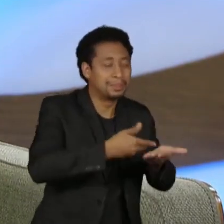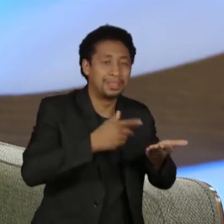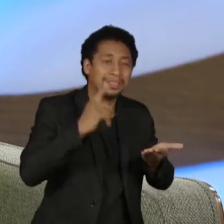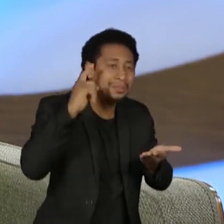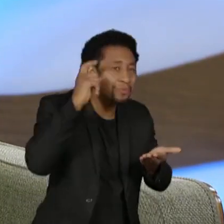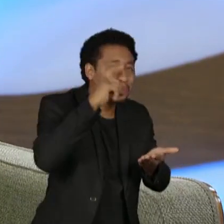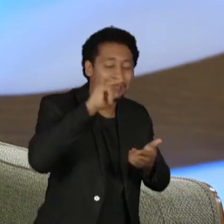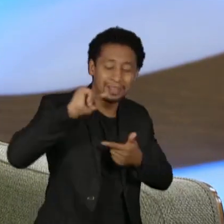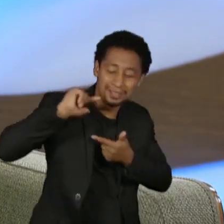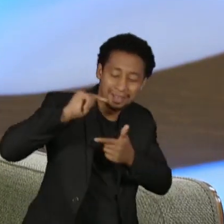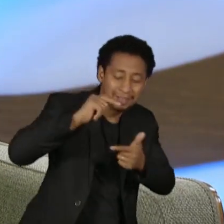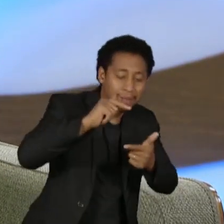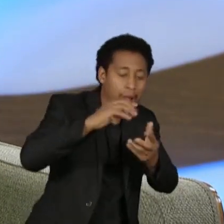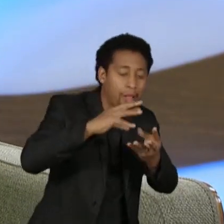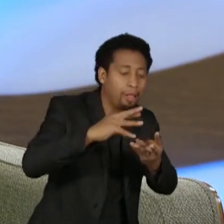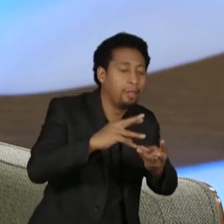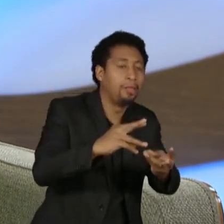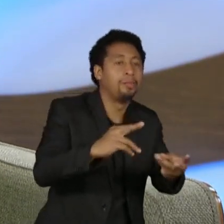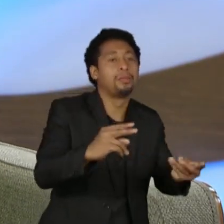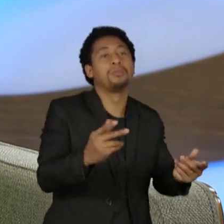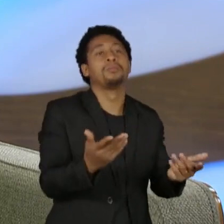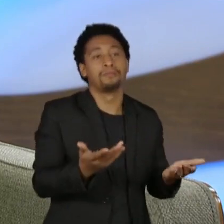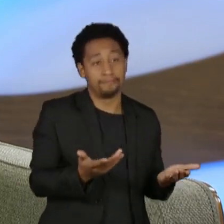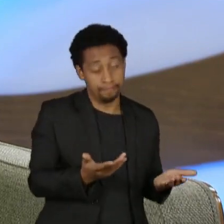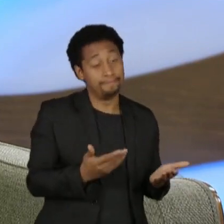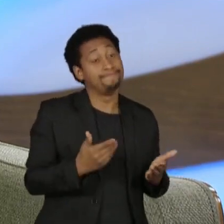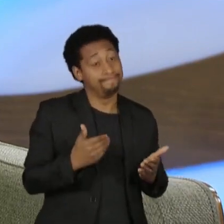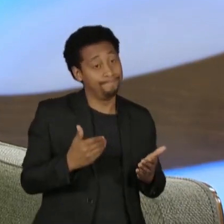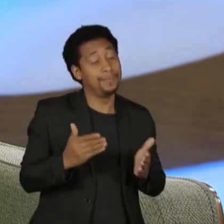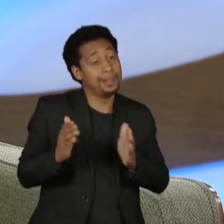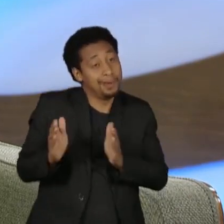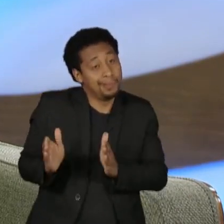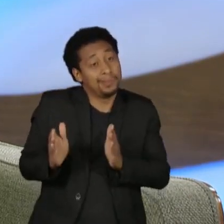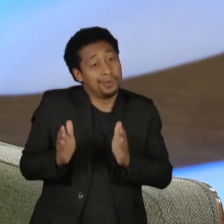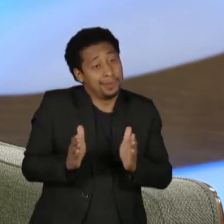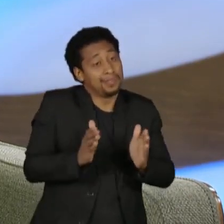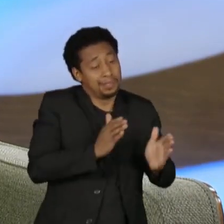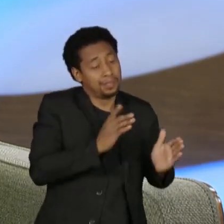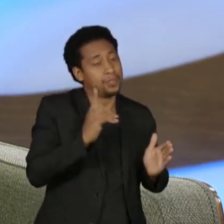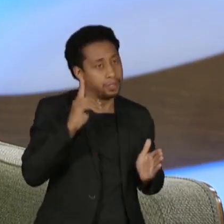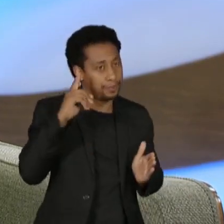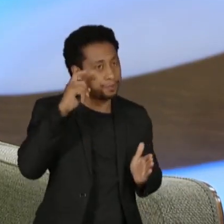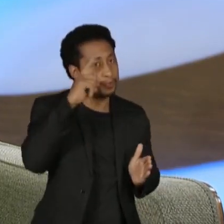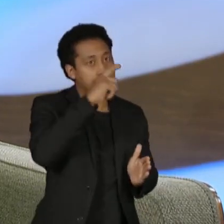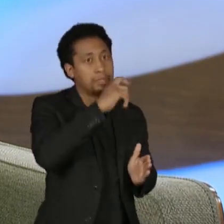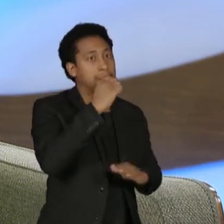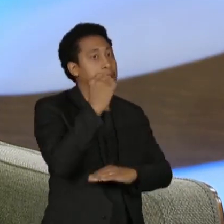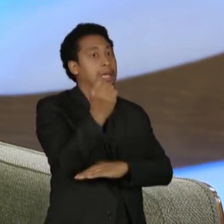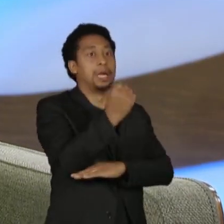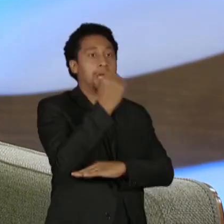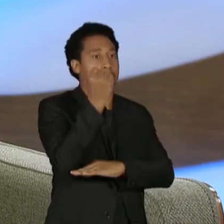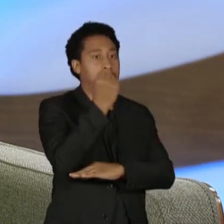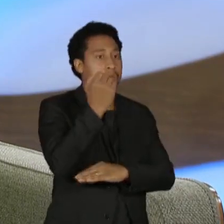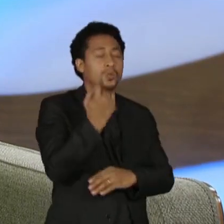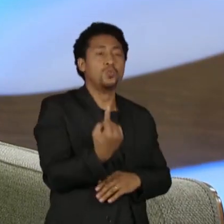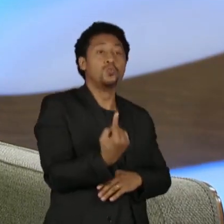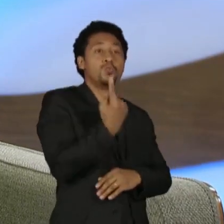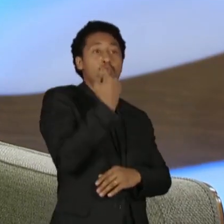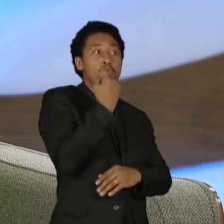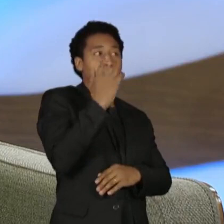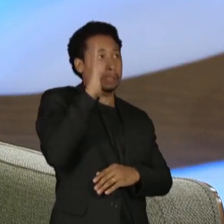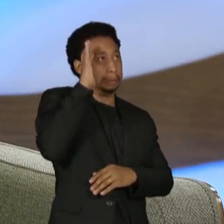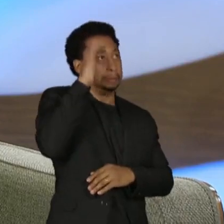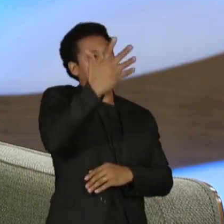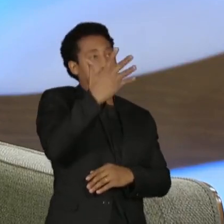tradicional. Então, o que nós vemos realmente é um processo muito grave, que não vai ter uma solução plena de curto